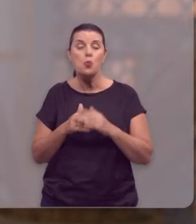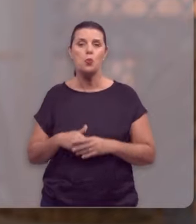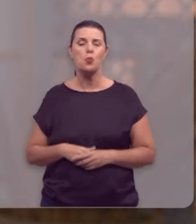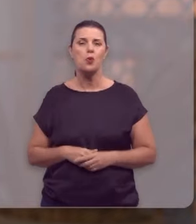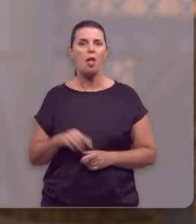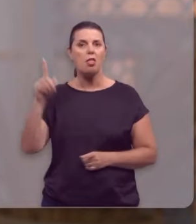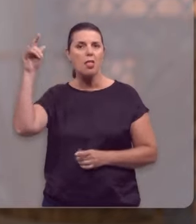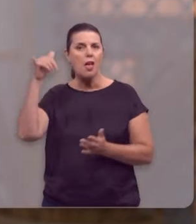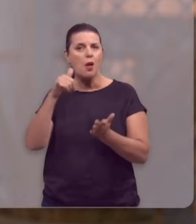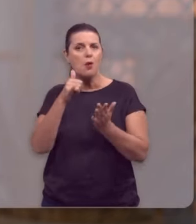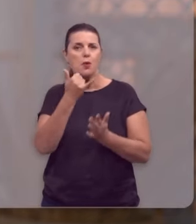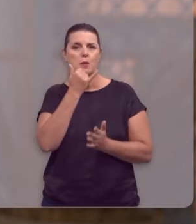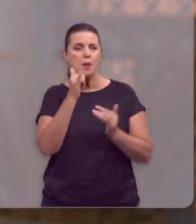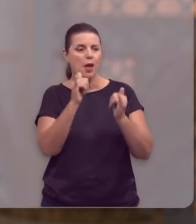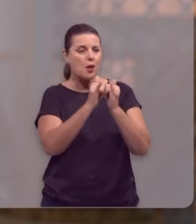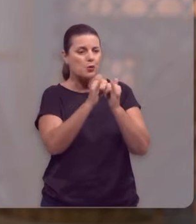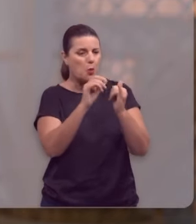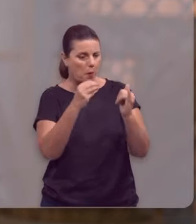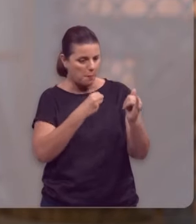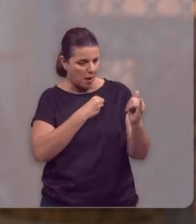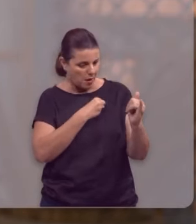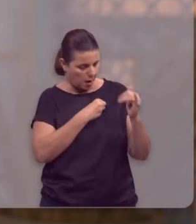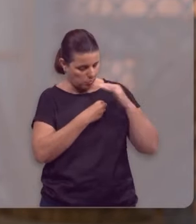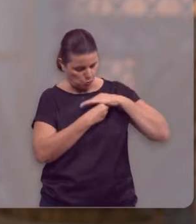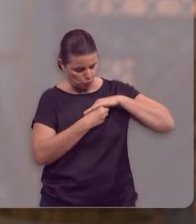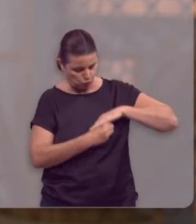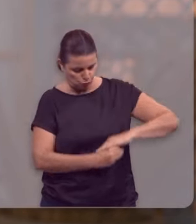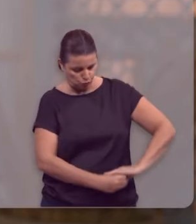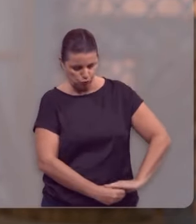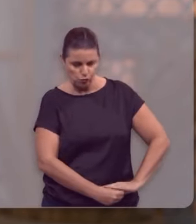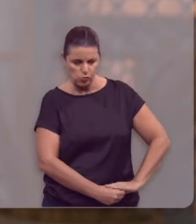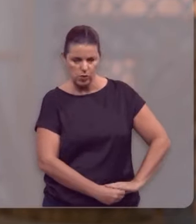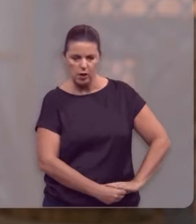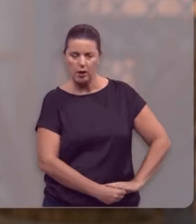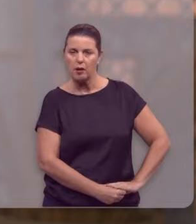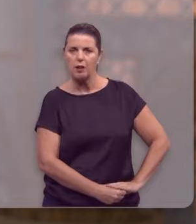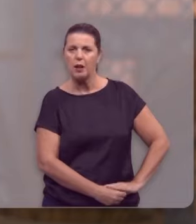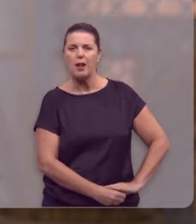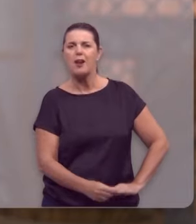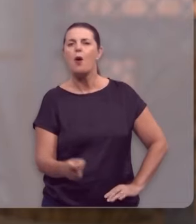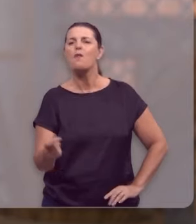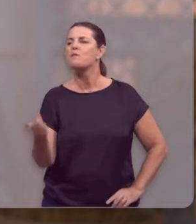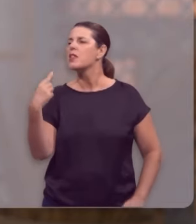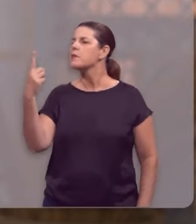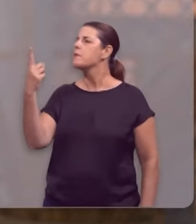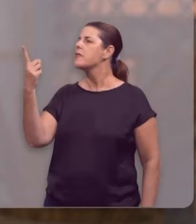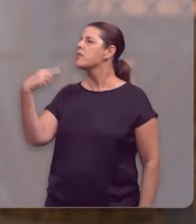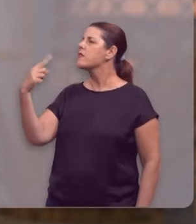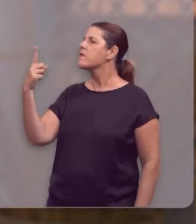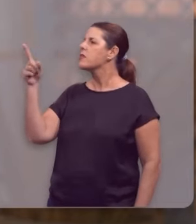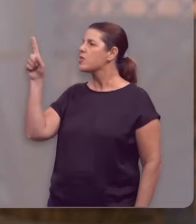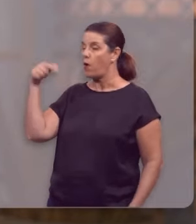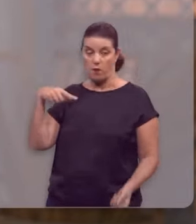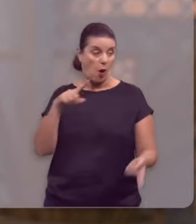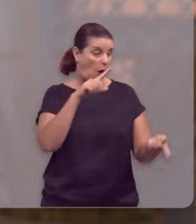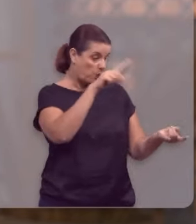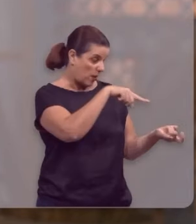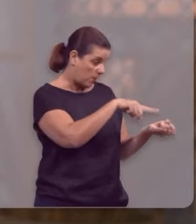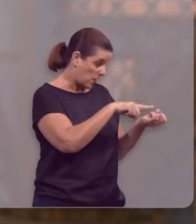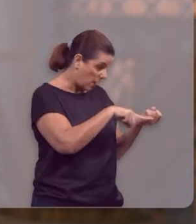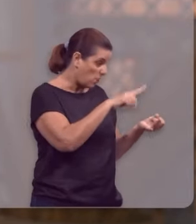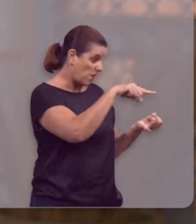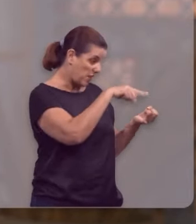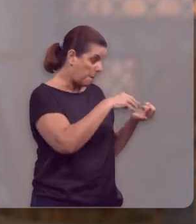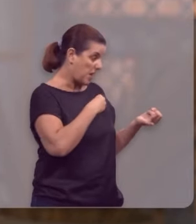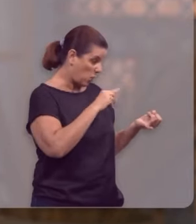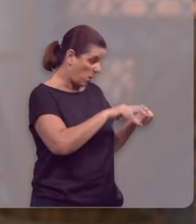Deus perdoou os nossos pecados. E não joga mais no nosso rosto os pecados perdoados. Ele os lança nas